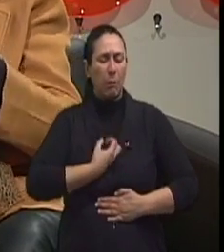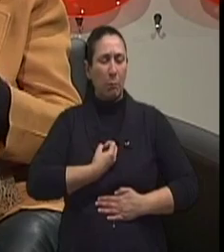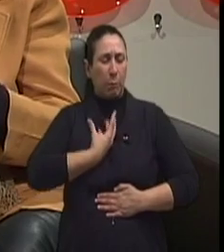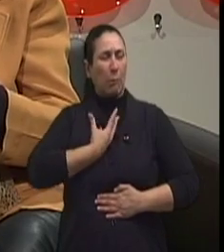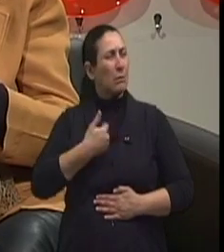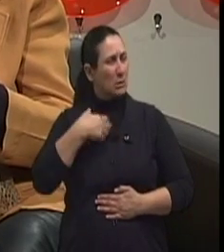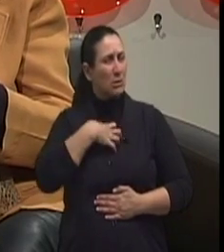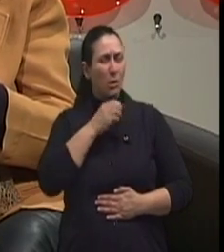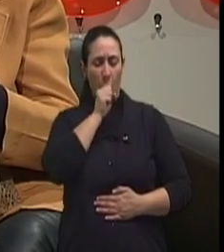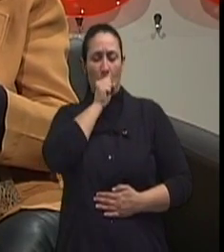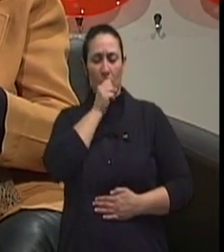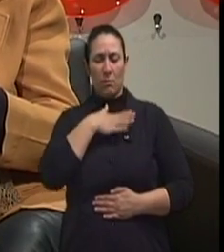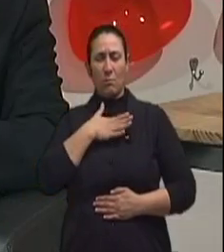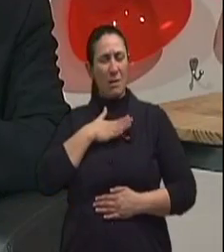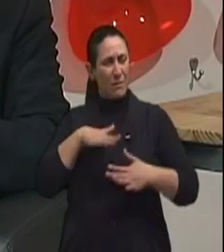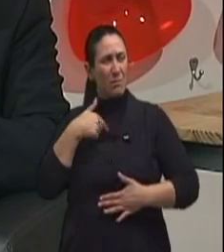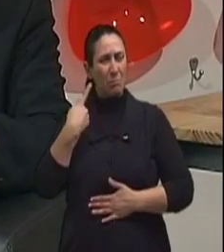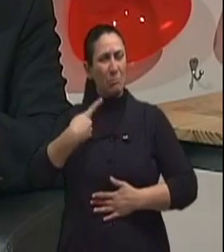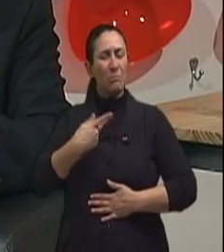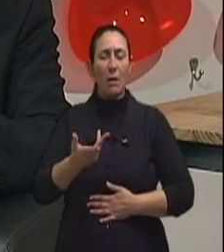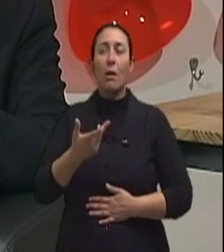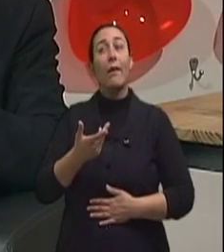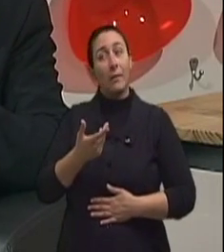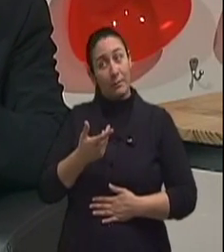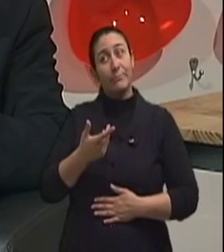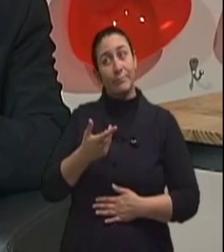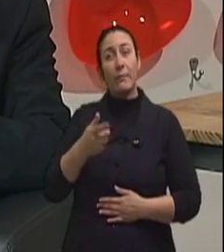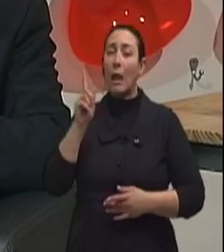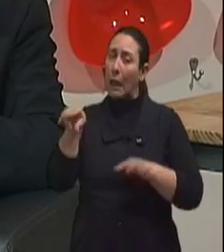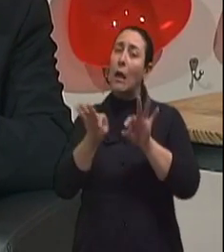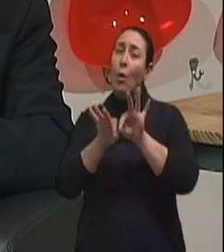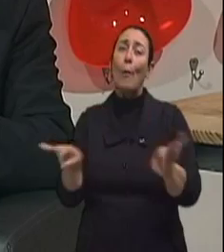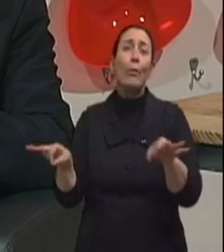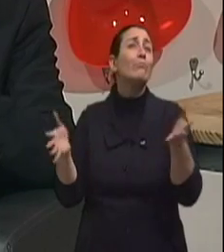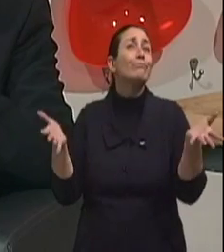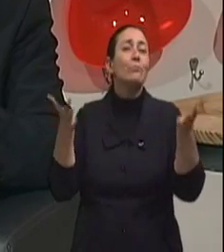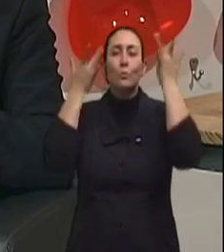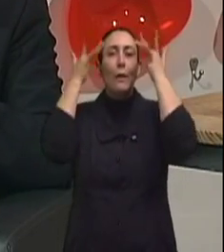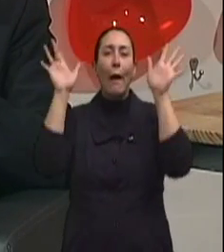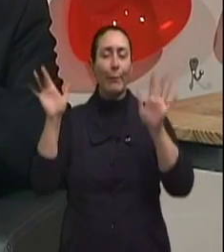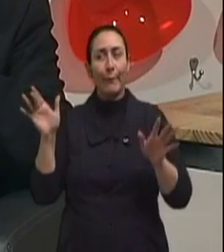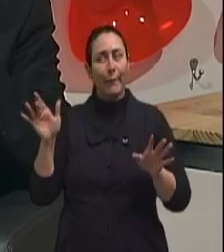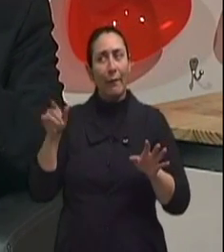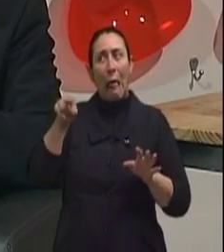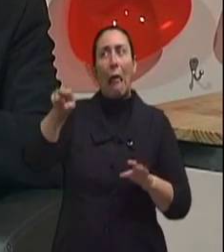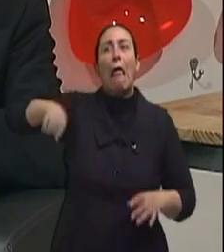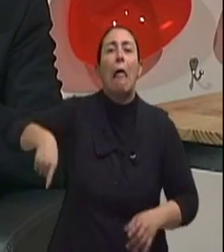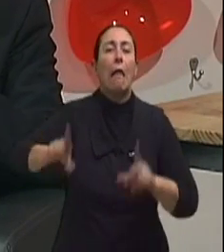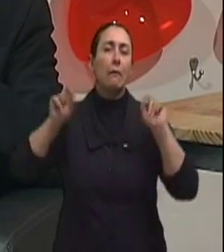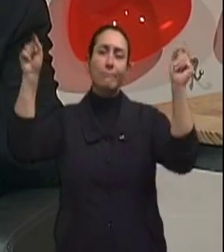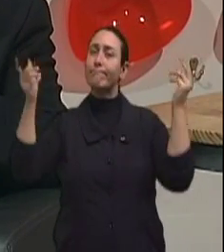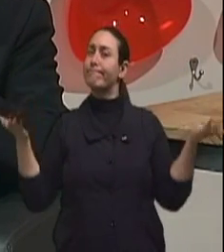tenho soluço. Tem a ver isso, doutor? Pode. Mas, como eu disse, esse é um sintoma comum, que na grande imensa